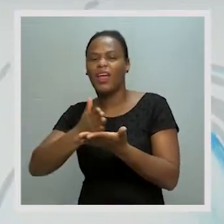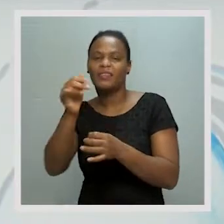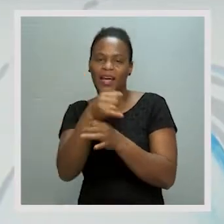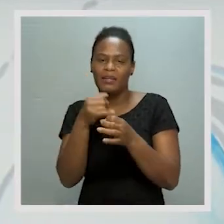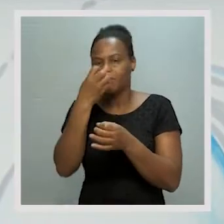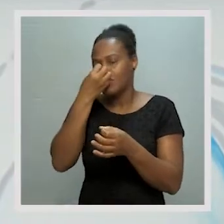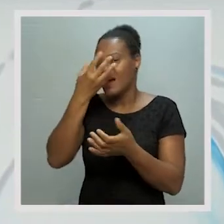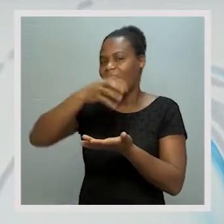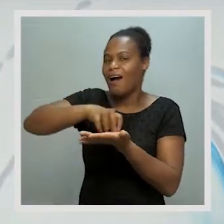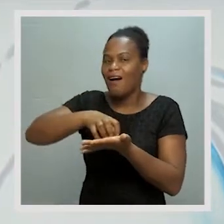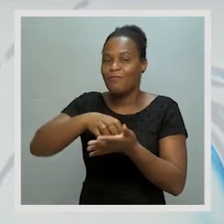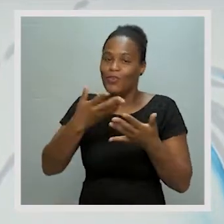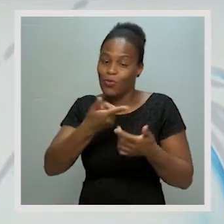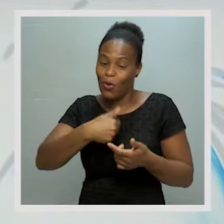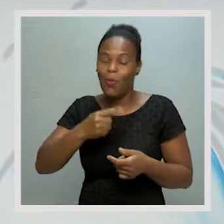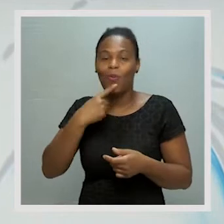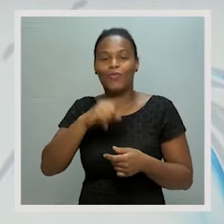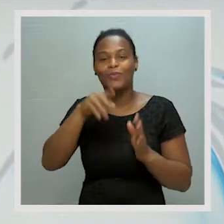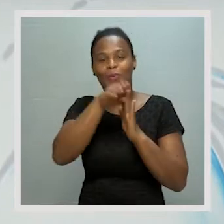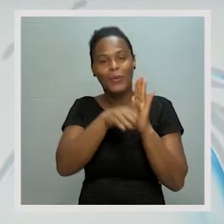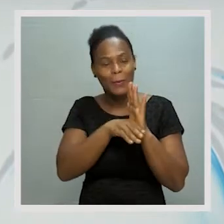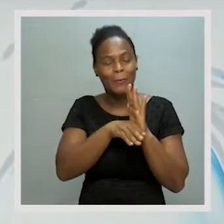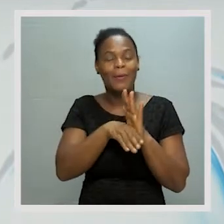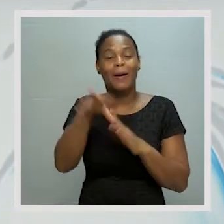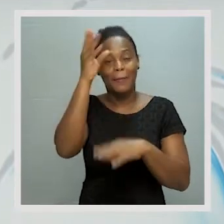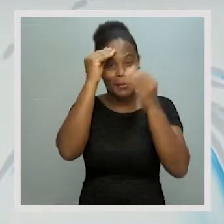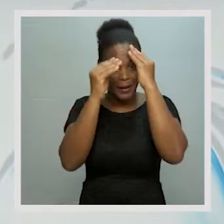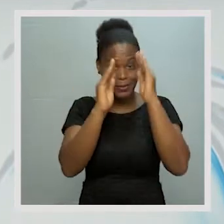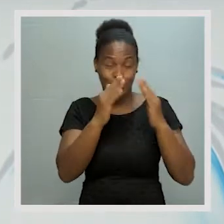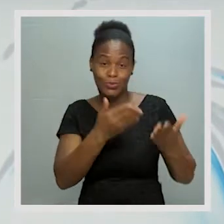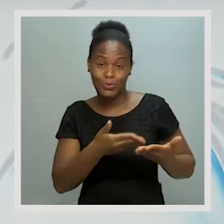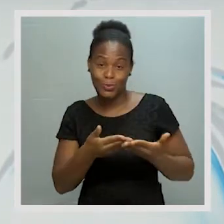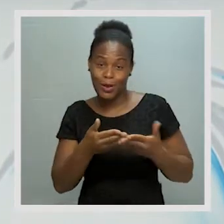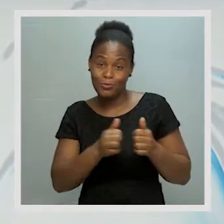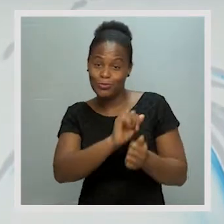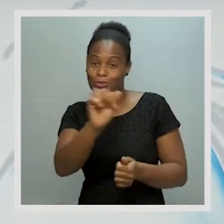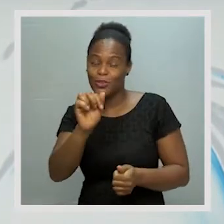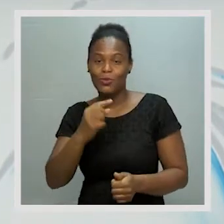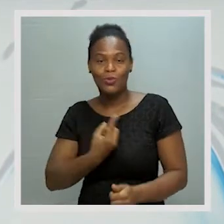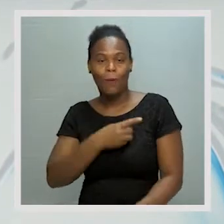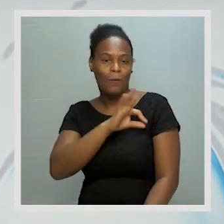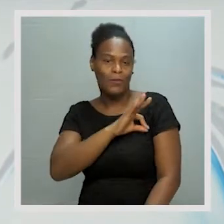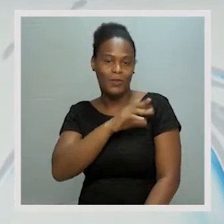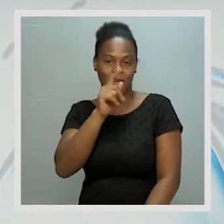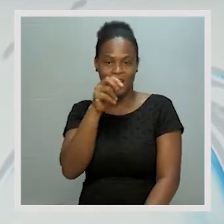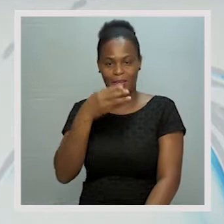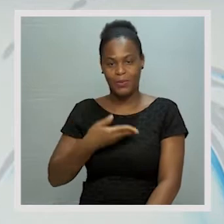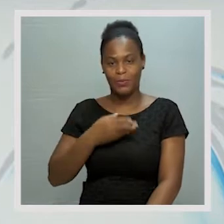de volta no programa Aprender e Estudar em Casa e convosco, professor Eduardo